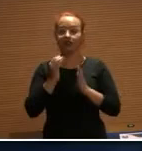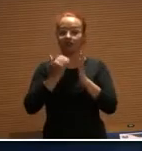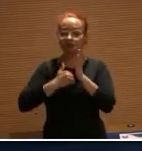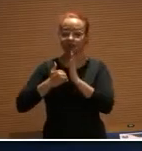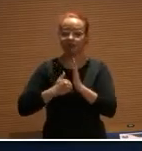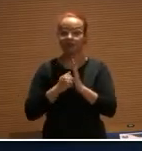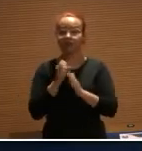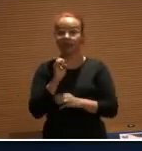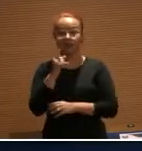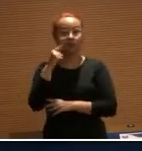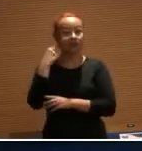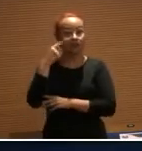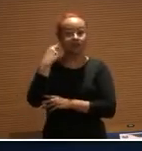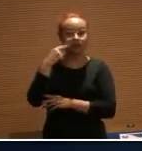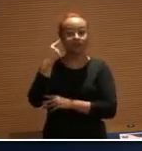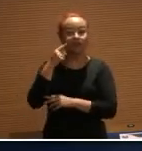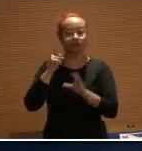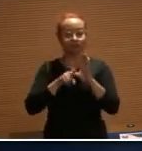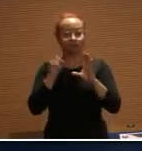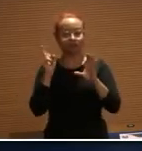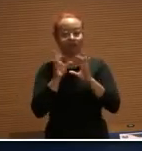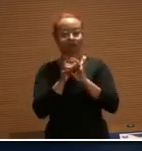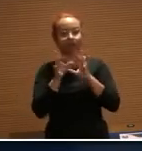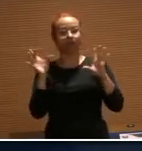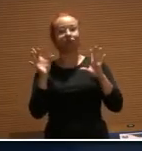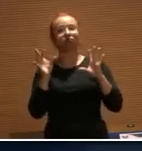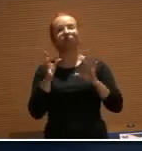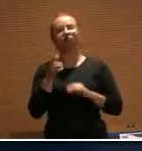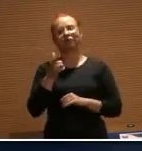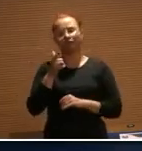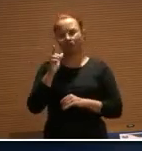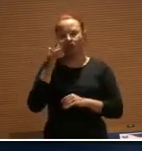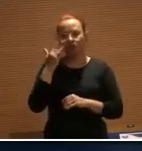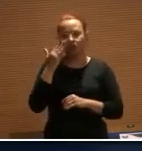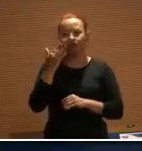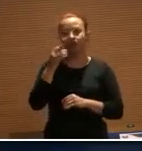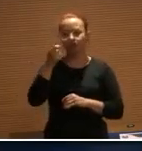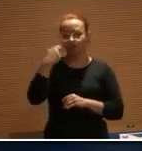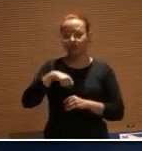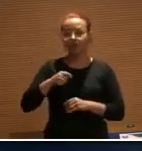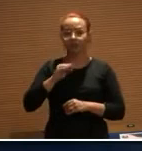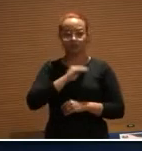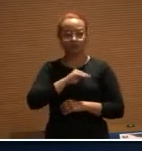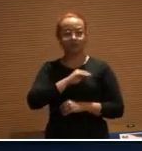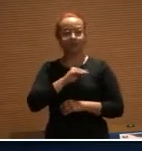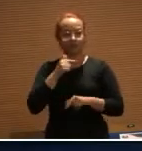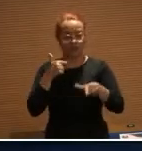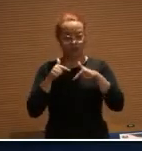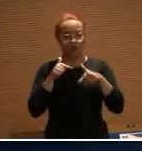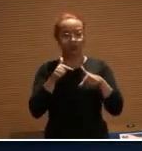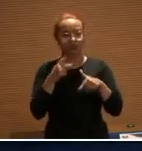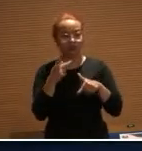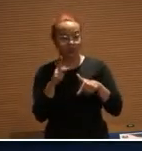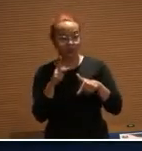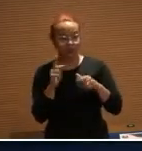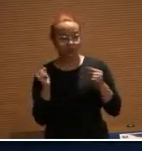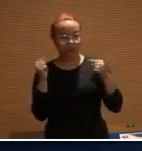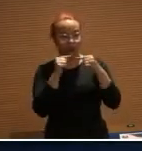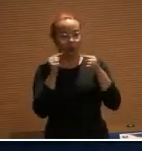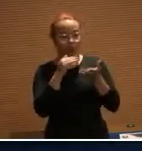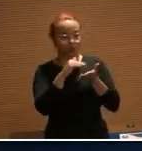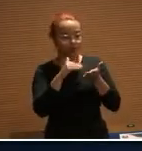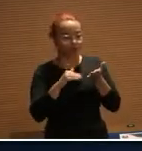com a sua autonomia, evidentemente você tem que ganhar pelo que você produz e de acordo com o que o escritório produz